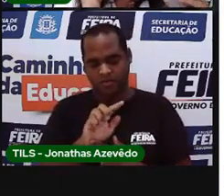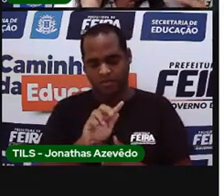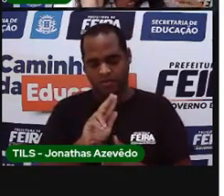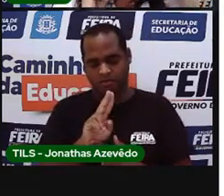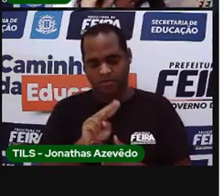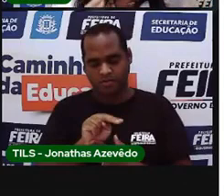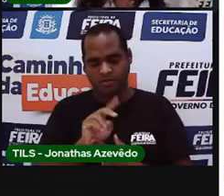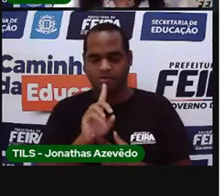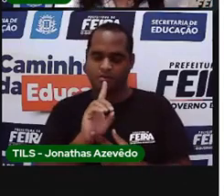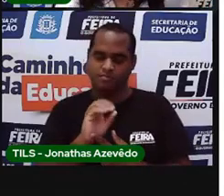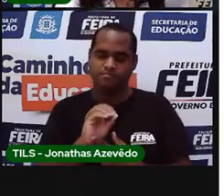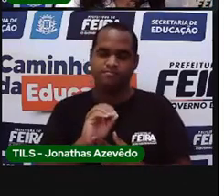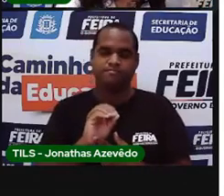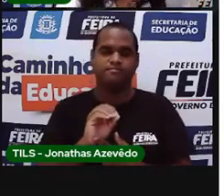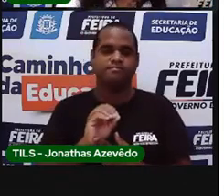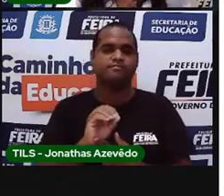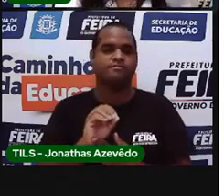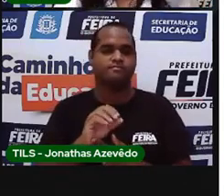Segundo.